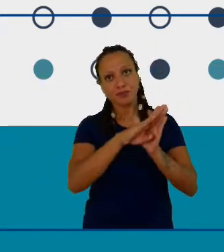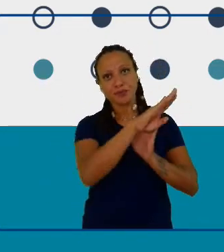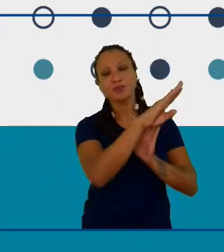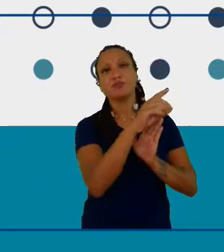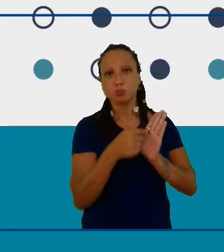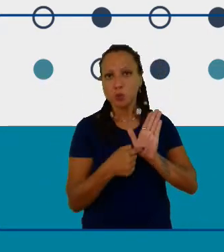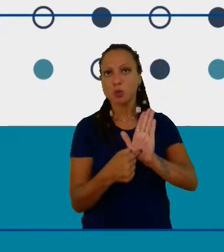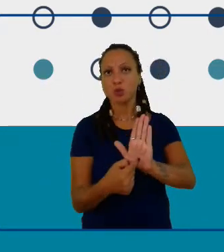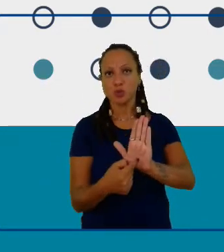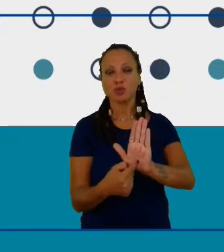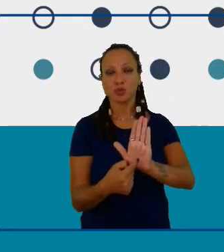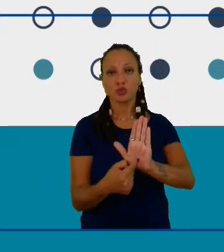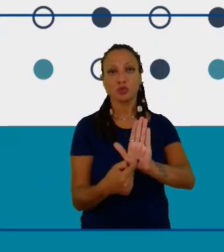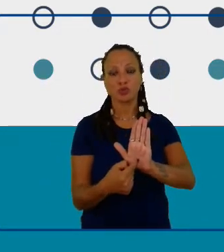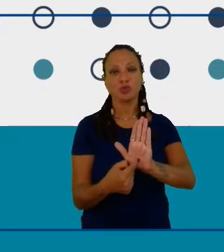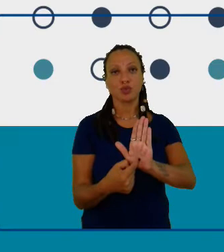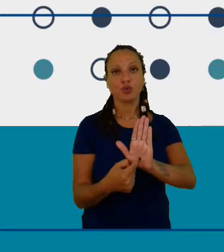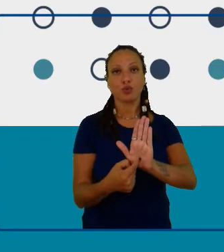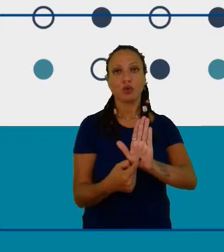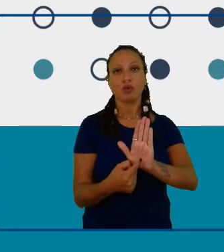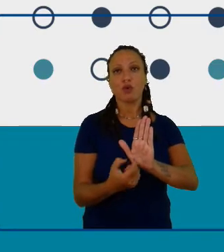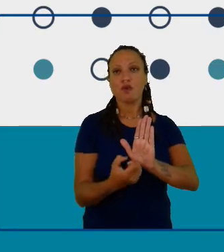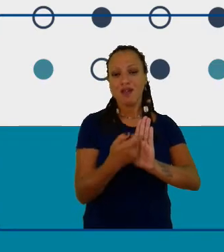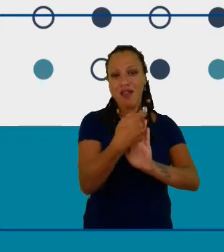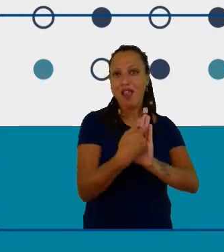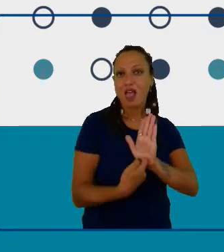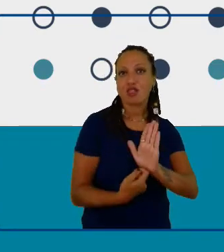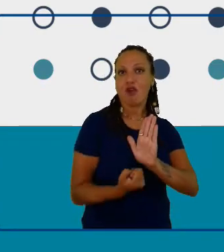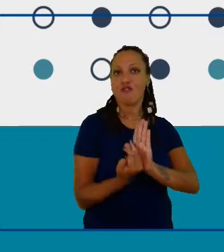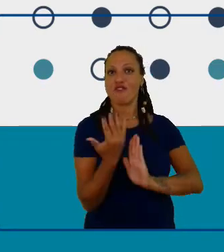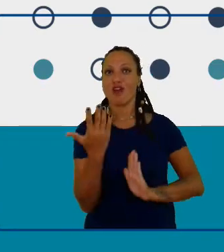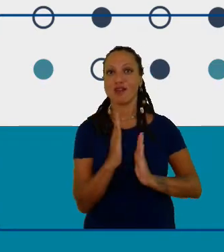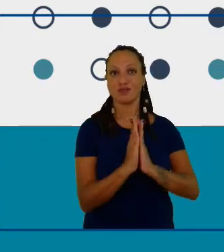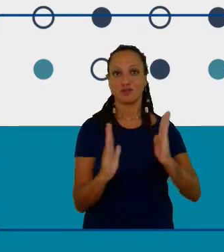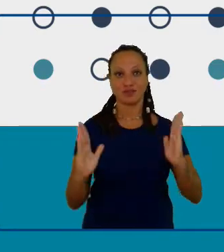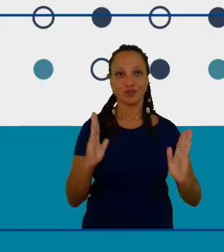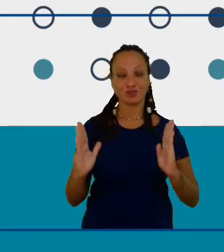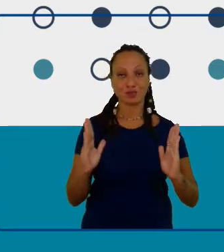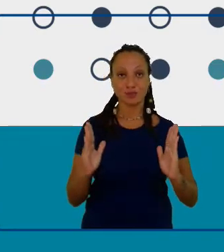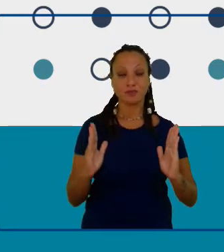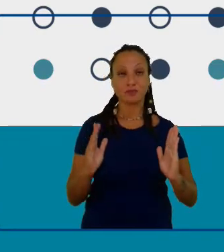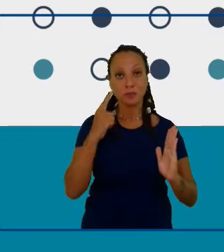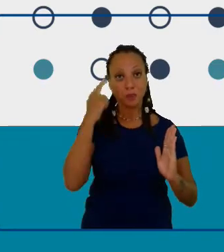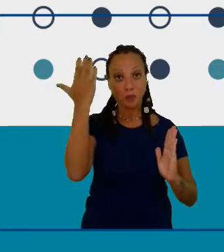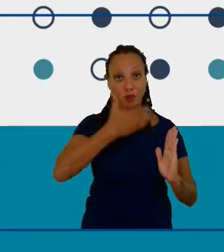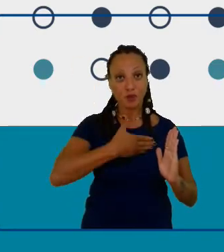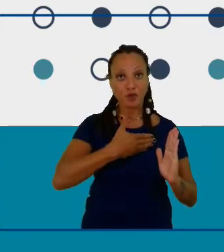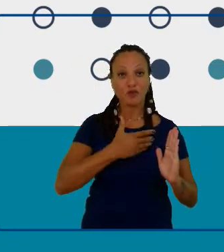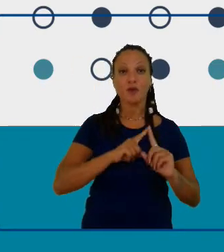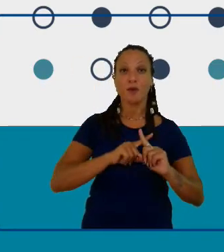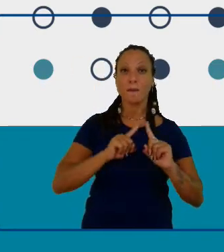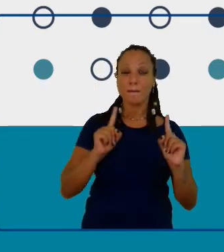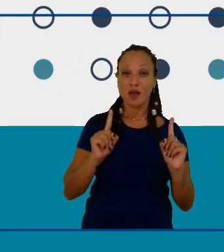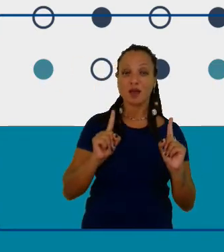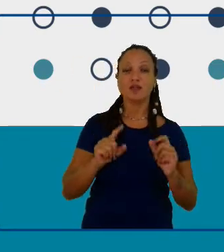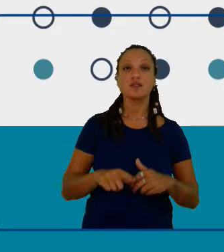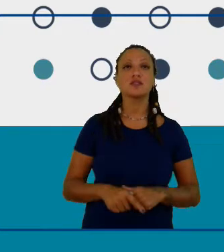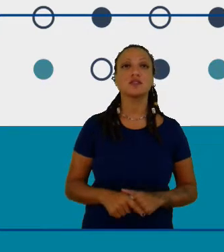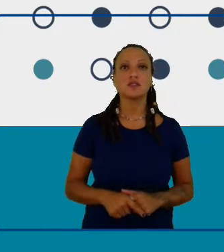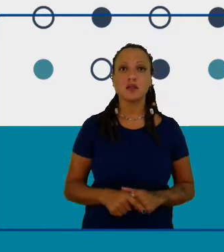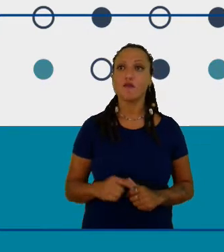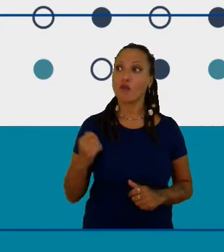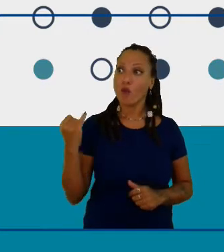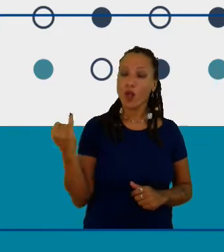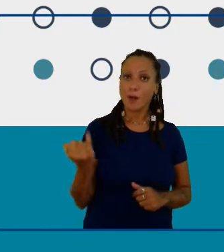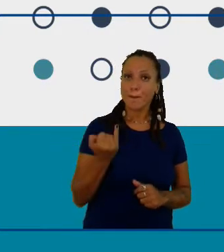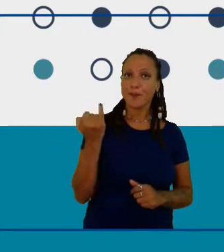de vários relatórios que saíram naquela década. Mas o Lord Sainsbury também foi muito importante